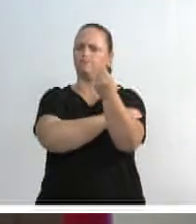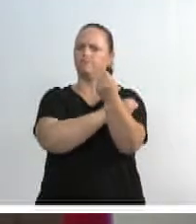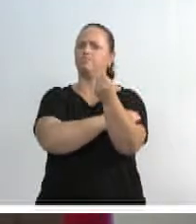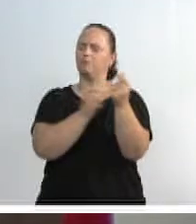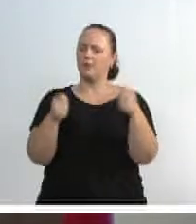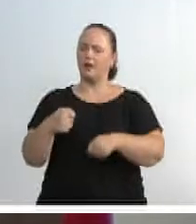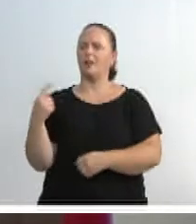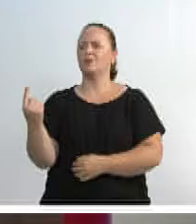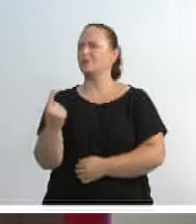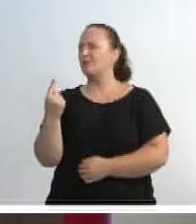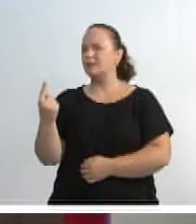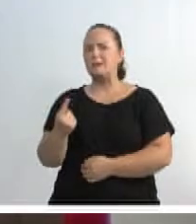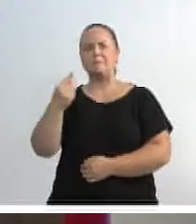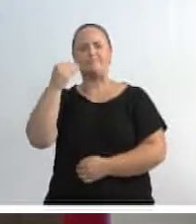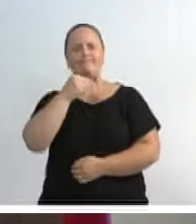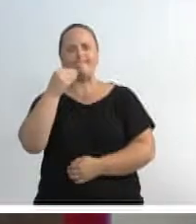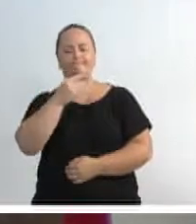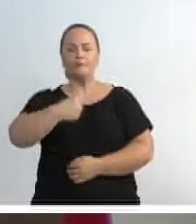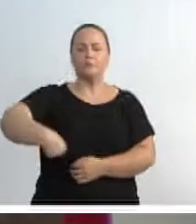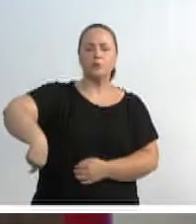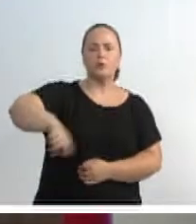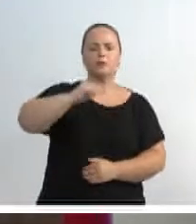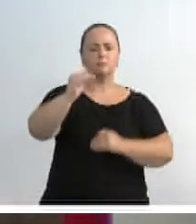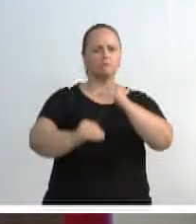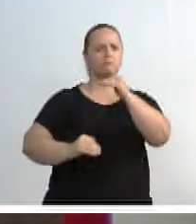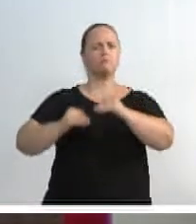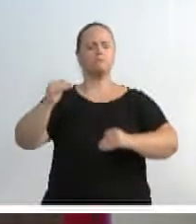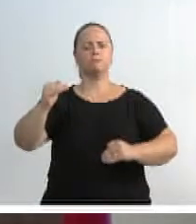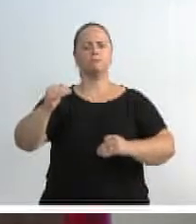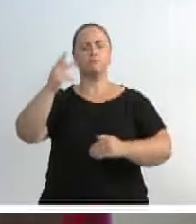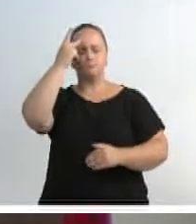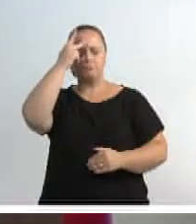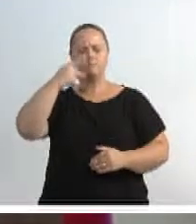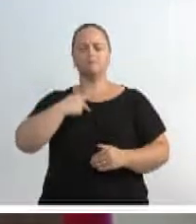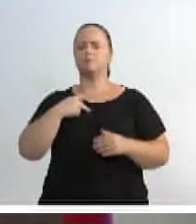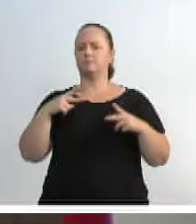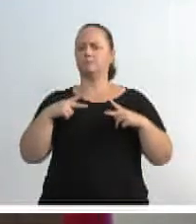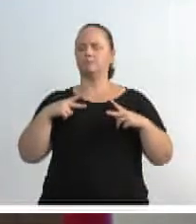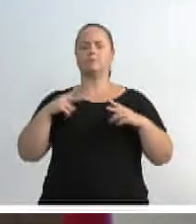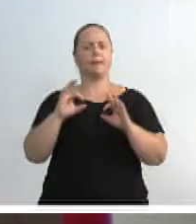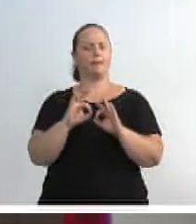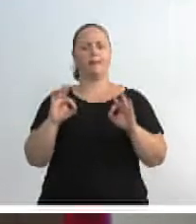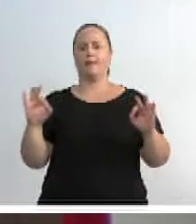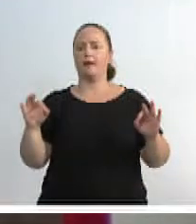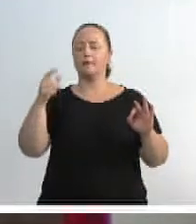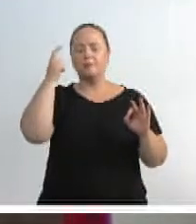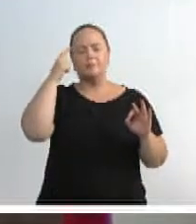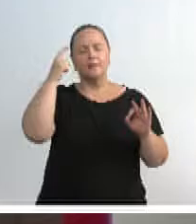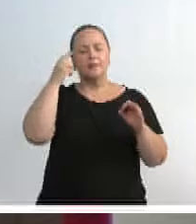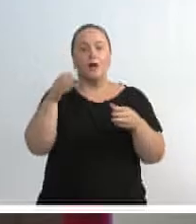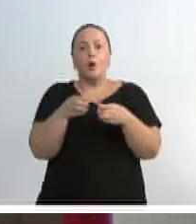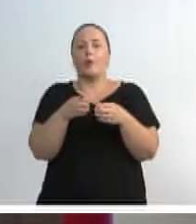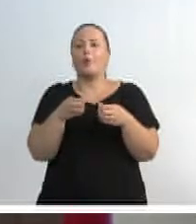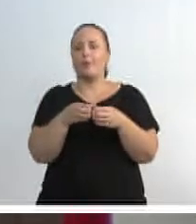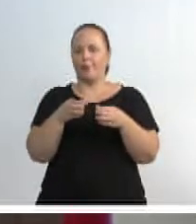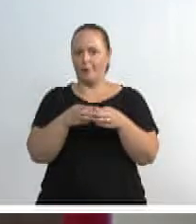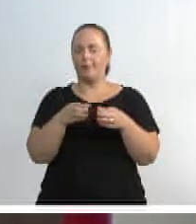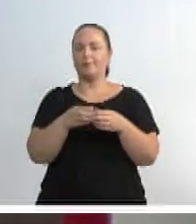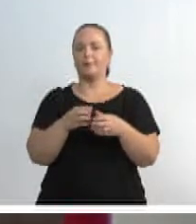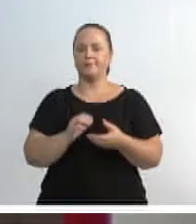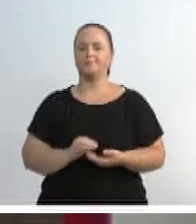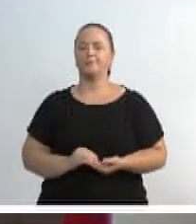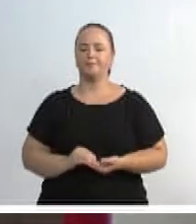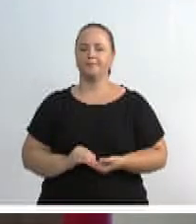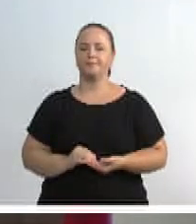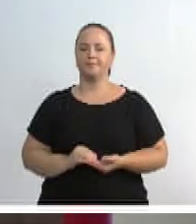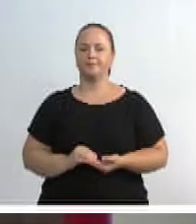e que nós precisamos, sim, superar os egos e as nossas divergências e pensarmos na coletividade, nessa cidade da qual eu sou